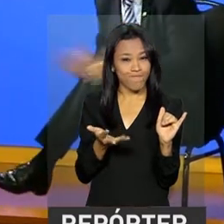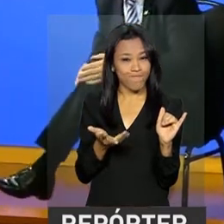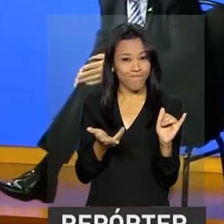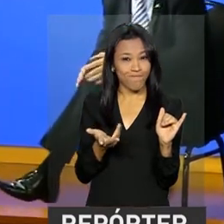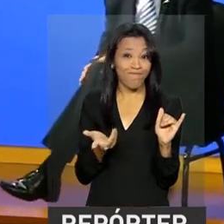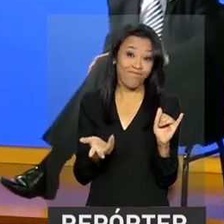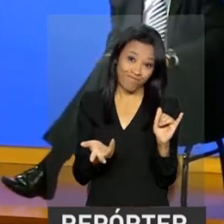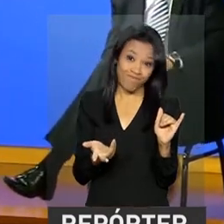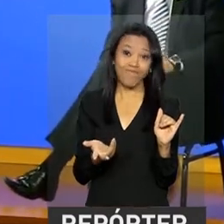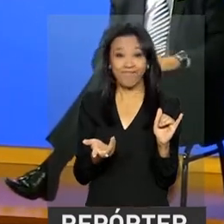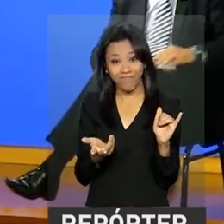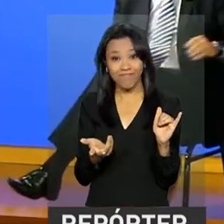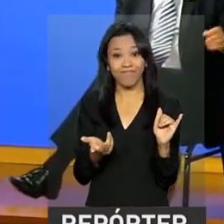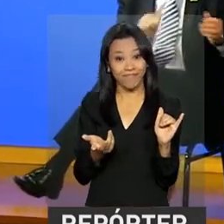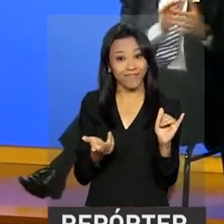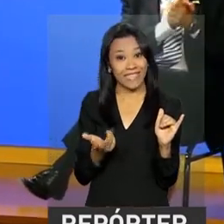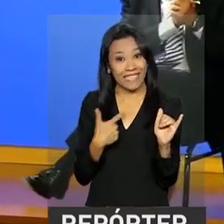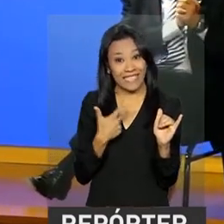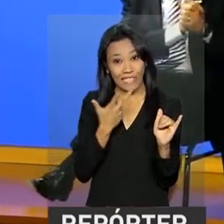Então, pré-anunciei aqui.